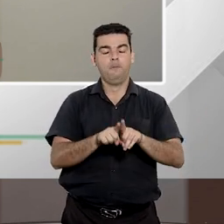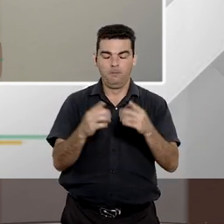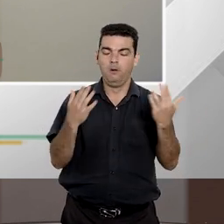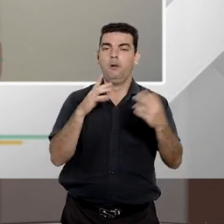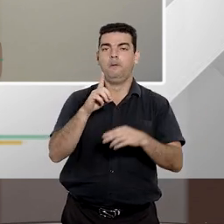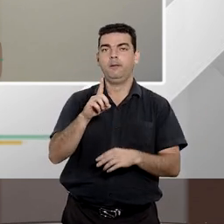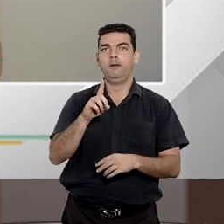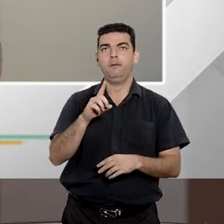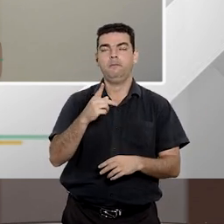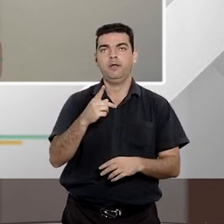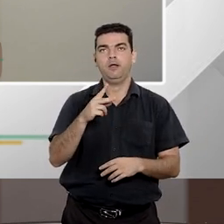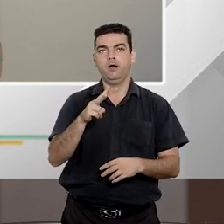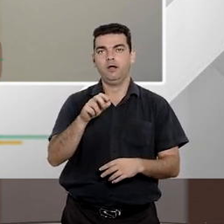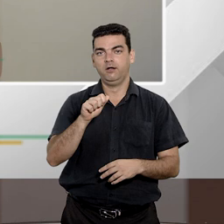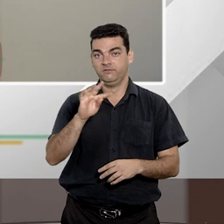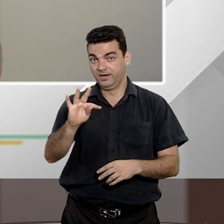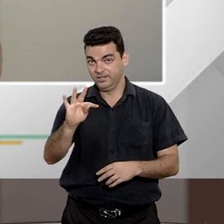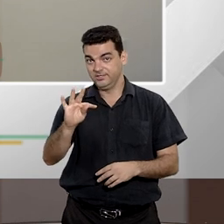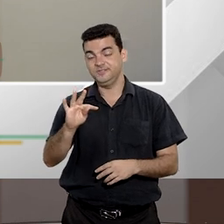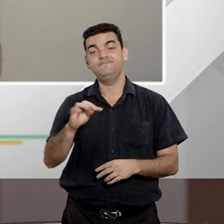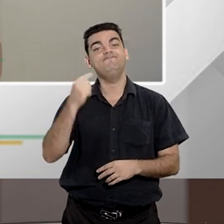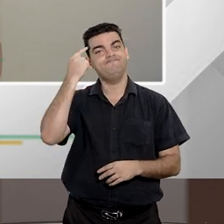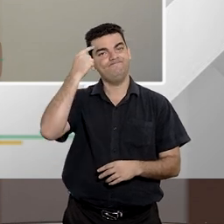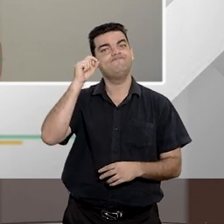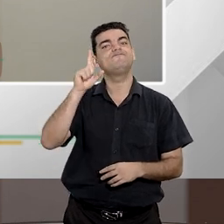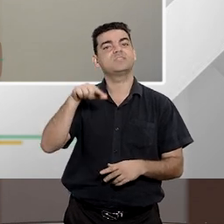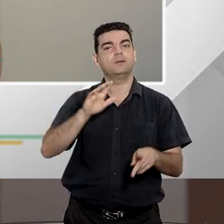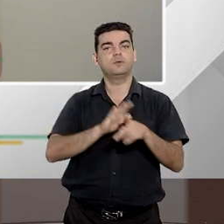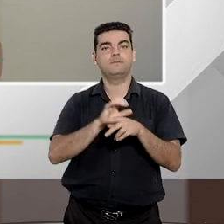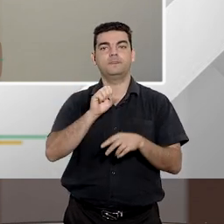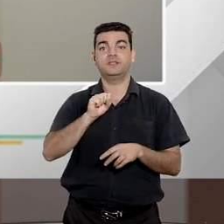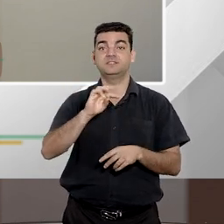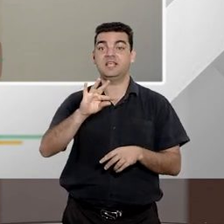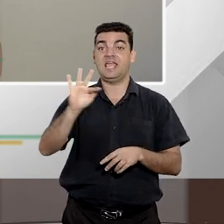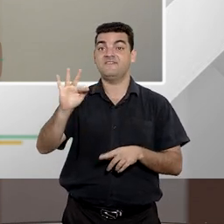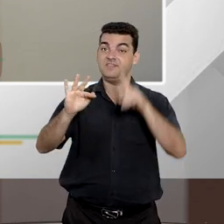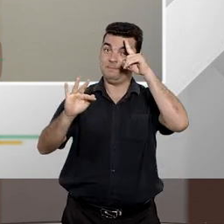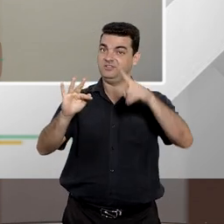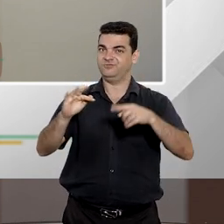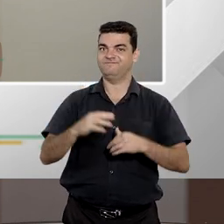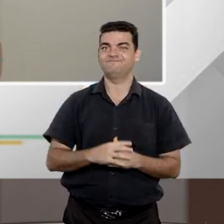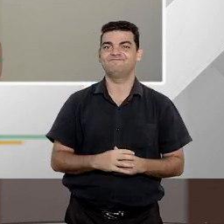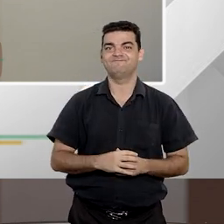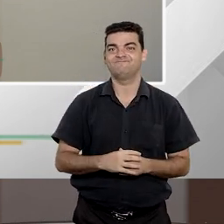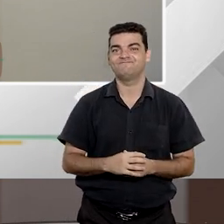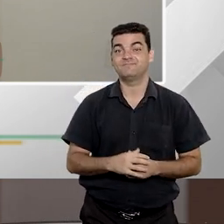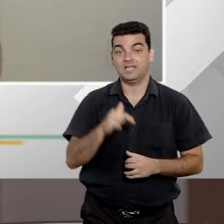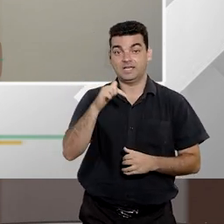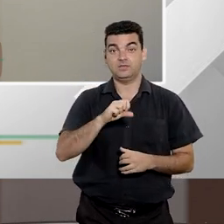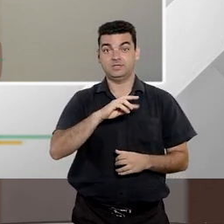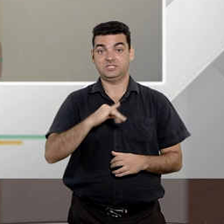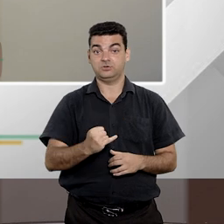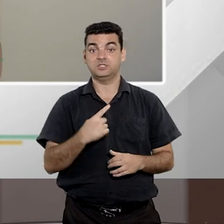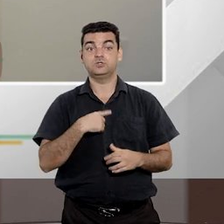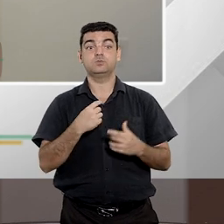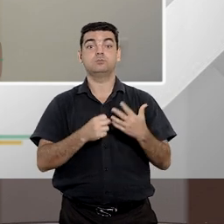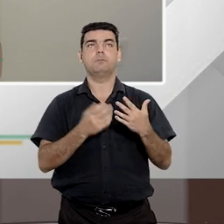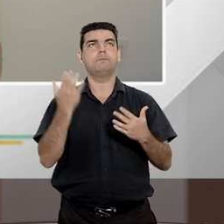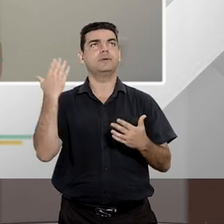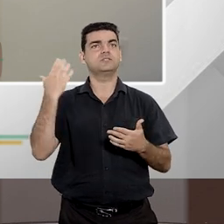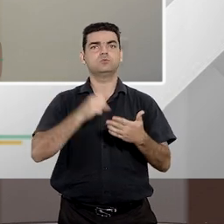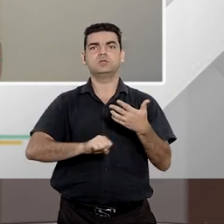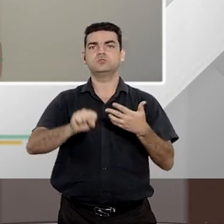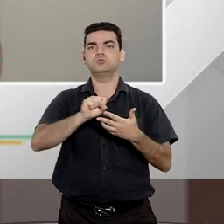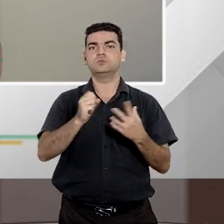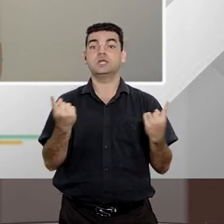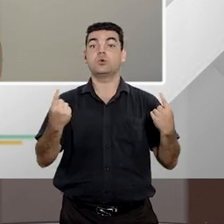DPVAD esse entendimento veio no STF porque inclusive o STJ tinha uma súmula que era contrária a